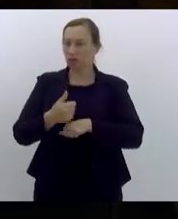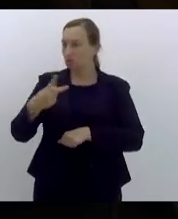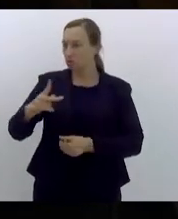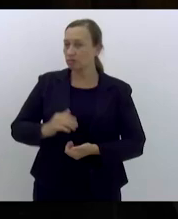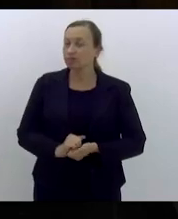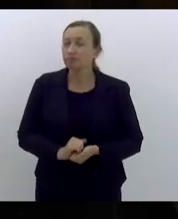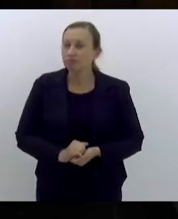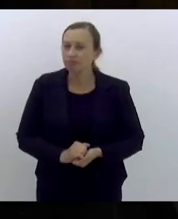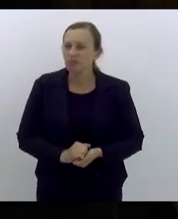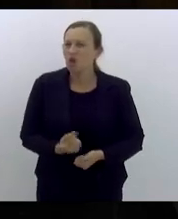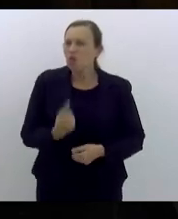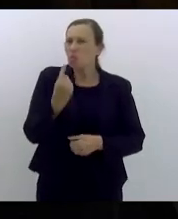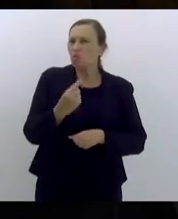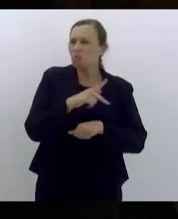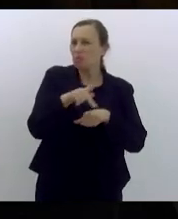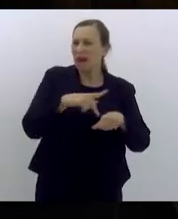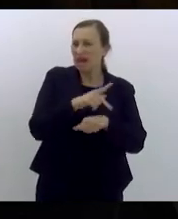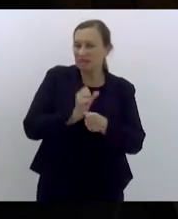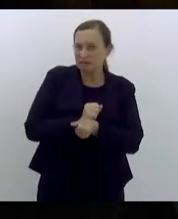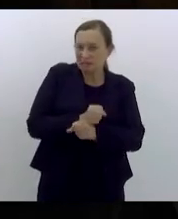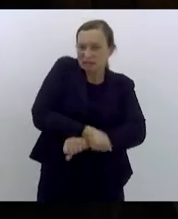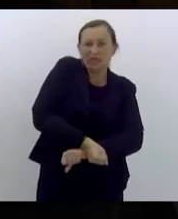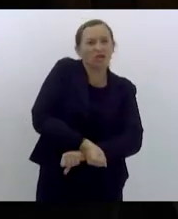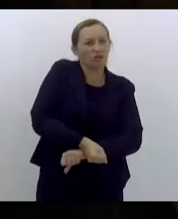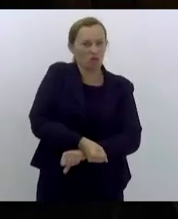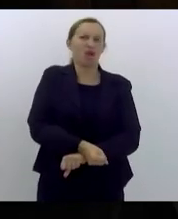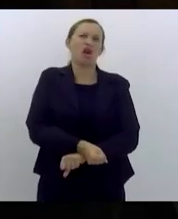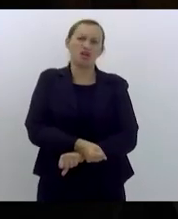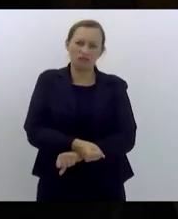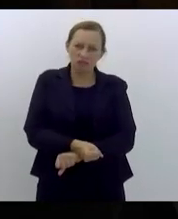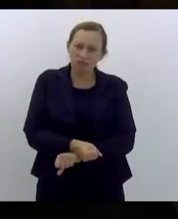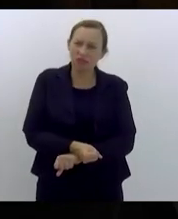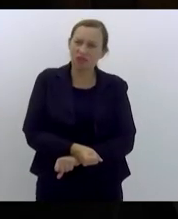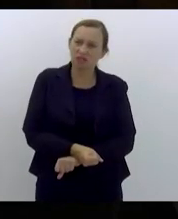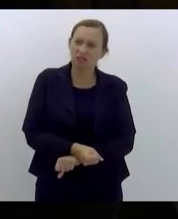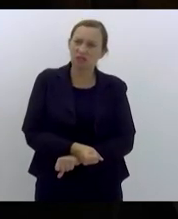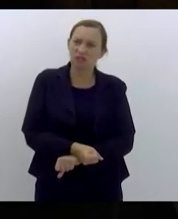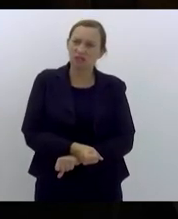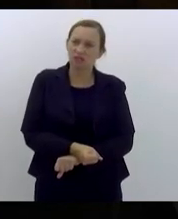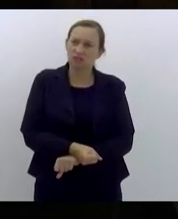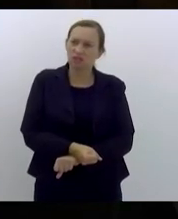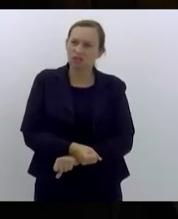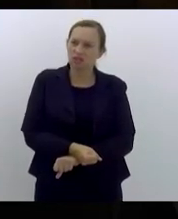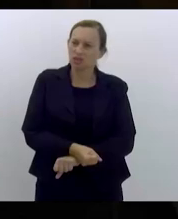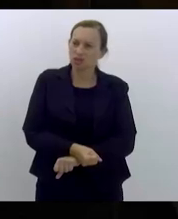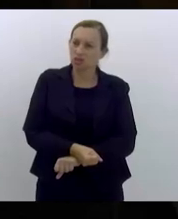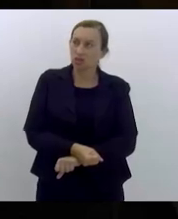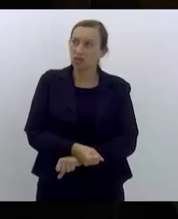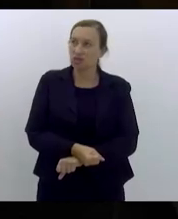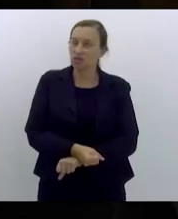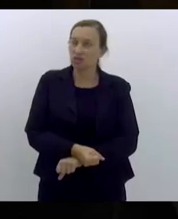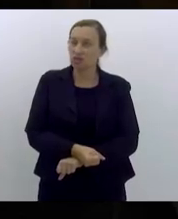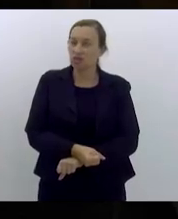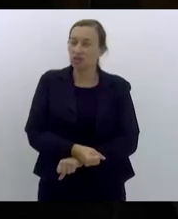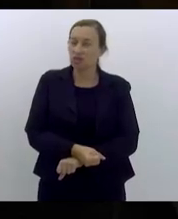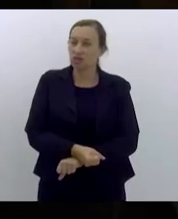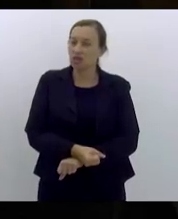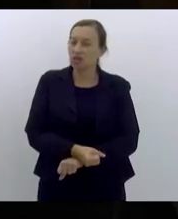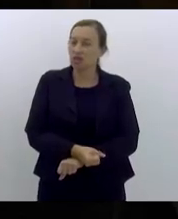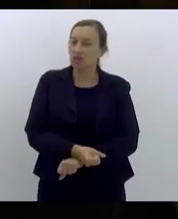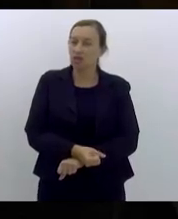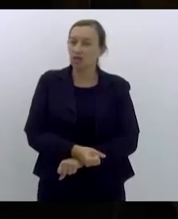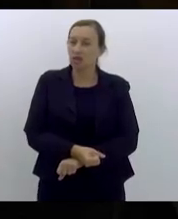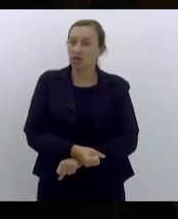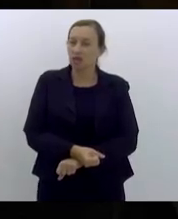um país escravocrata um país que ainda mantém confortavelmente a